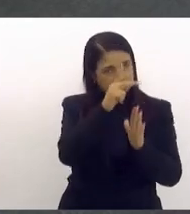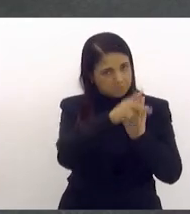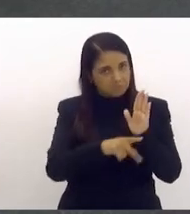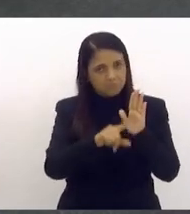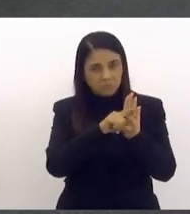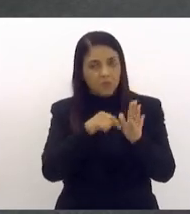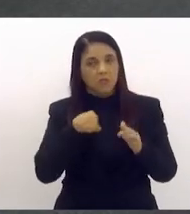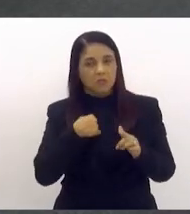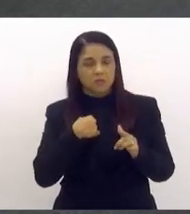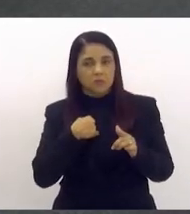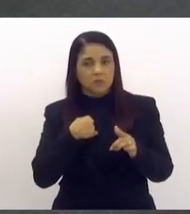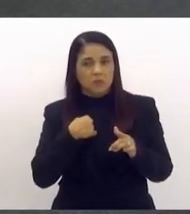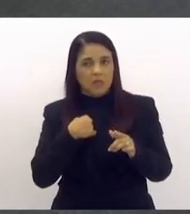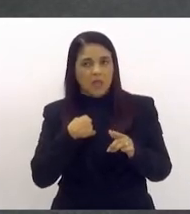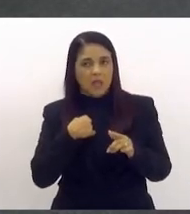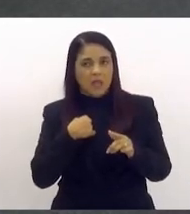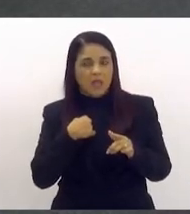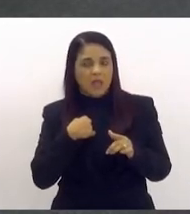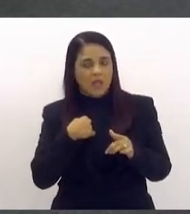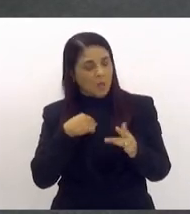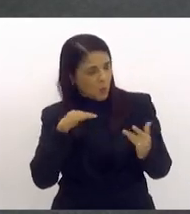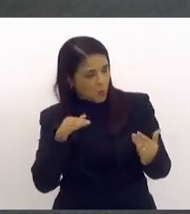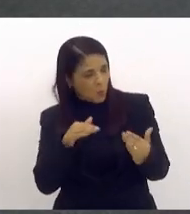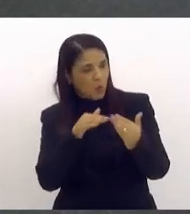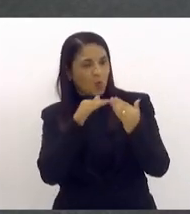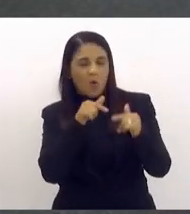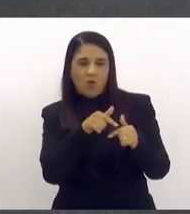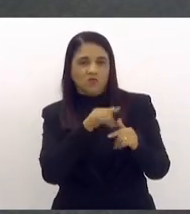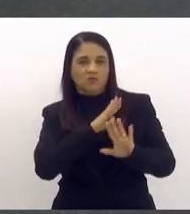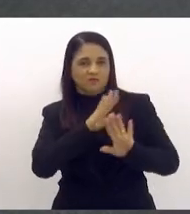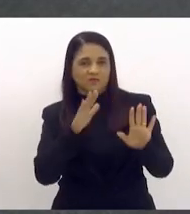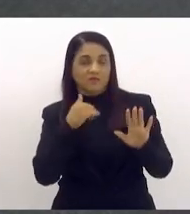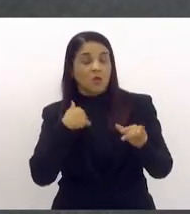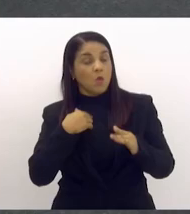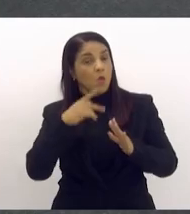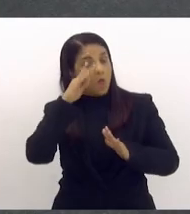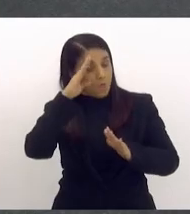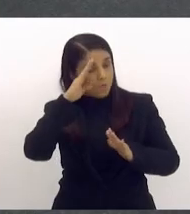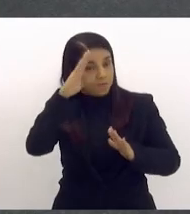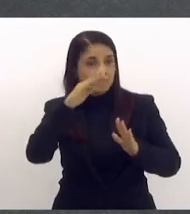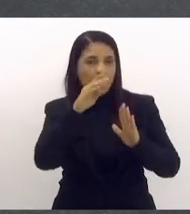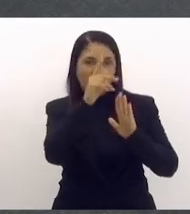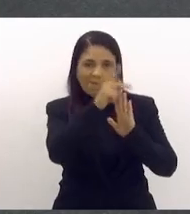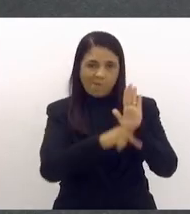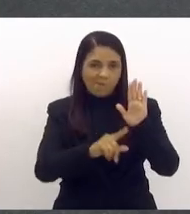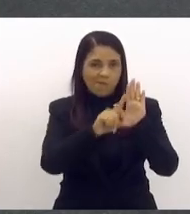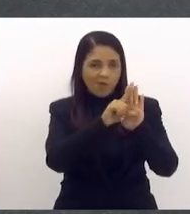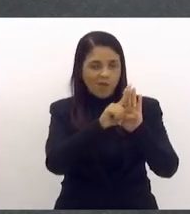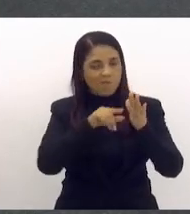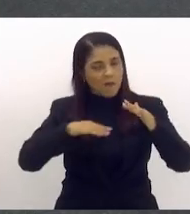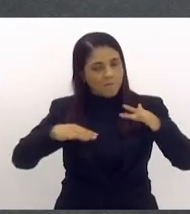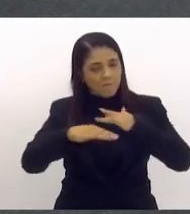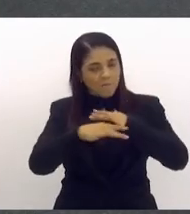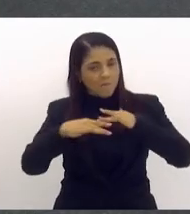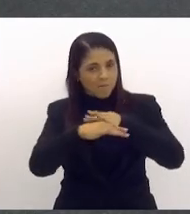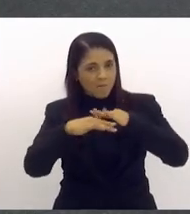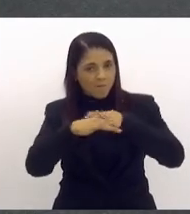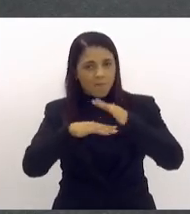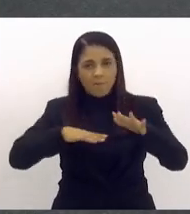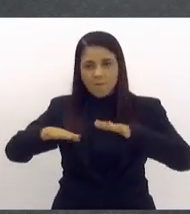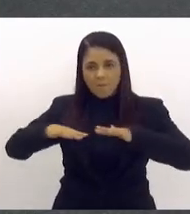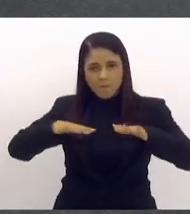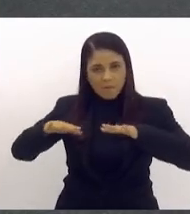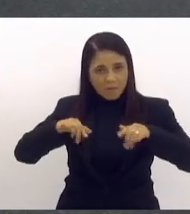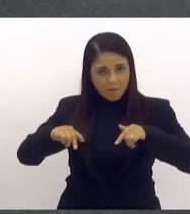não por eu simpatizar com a Vossa Excelência, mas por achar que o projeto é essencial para a mobilidade urbana, para a saúde das